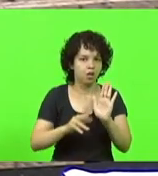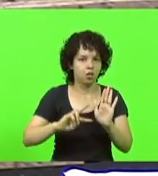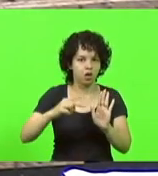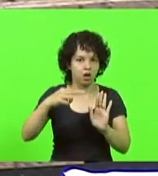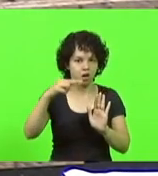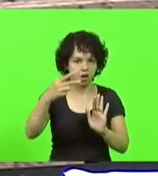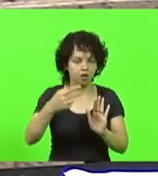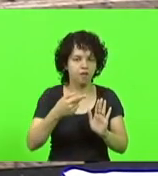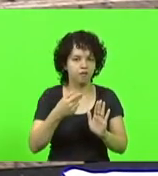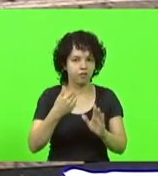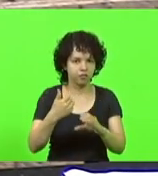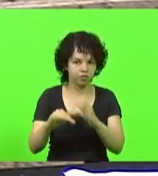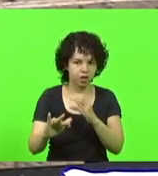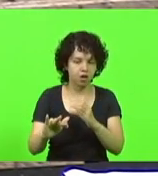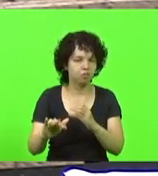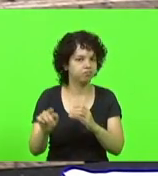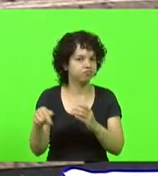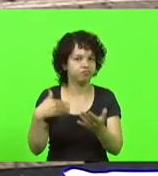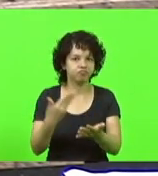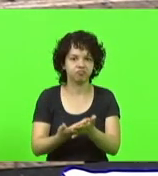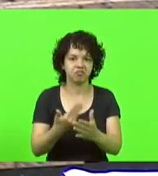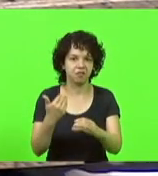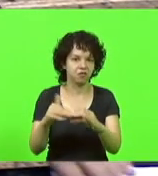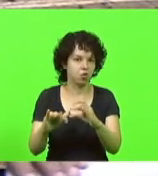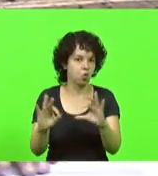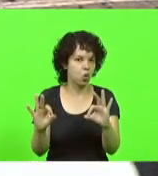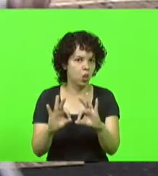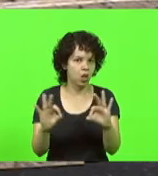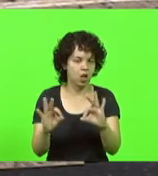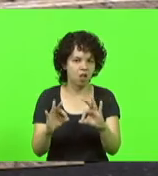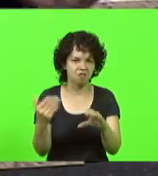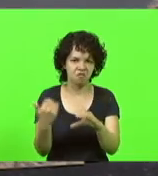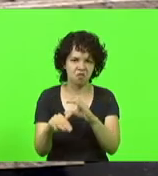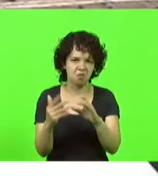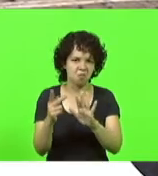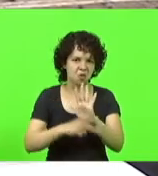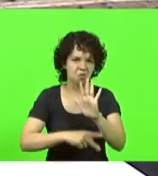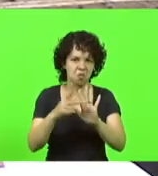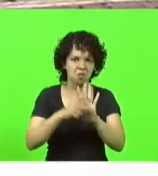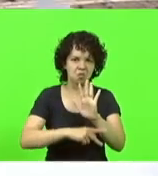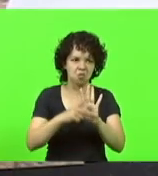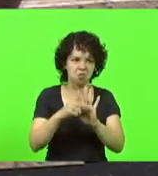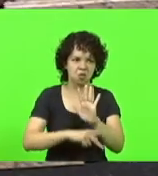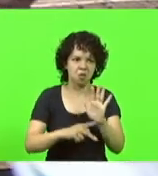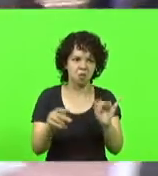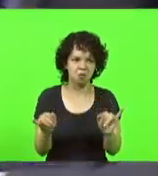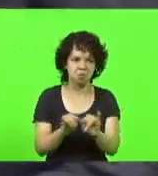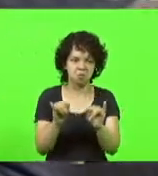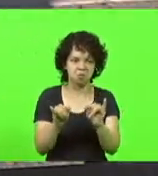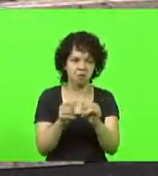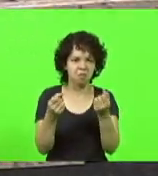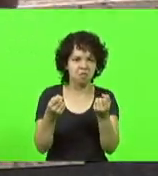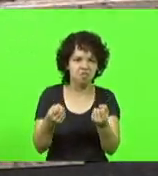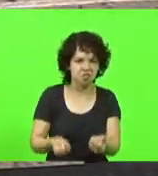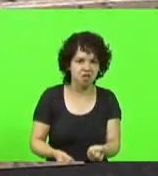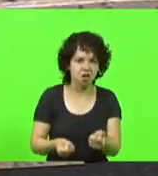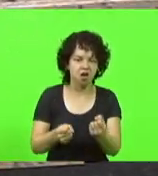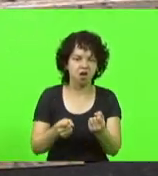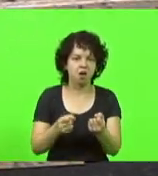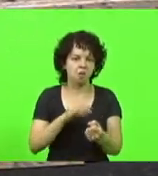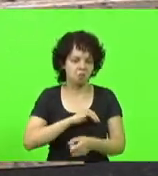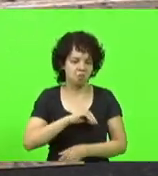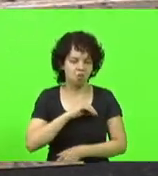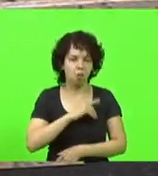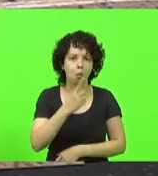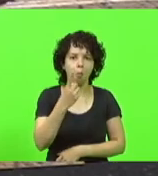para o bombeiro militar. Não enviou, enviou um monte de porcaria de projetos aqui que vão pesar a folha do contribuinte em um bilhão